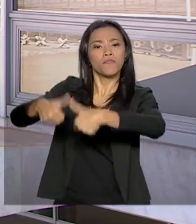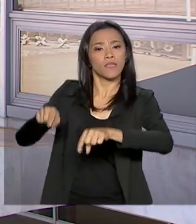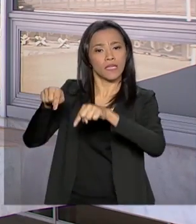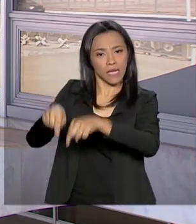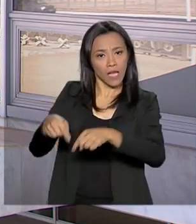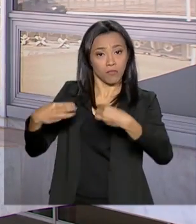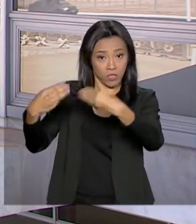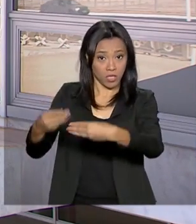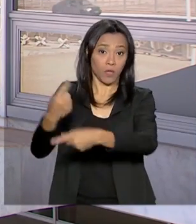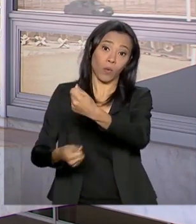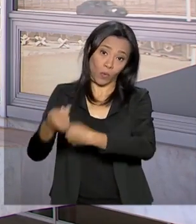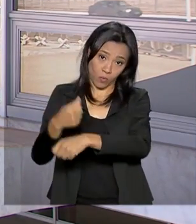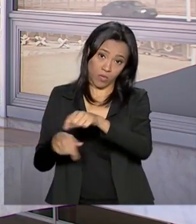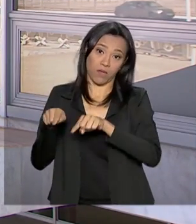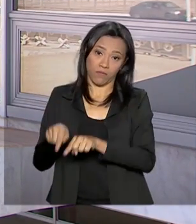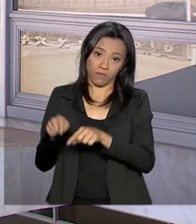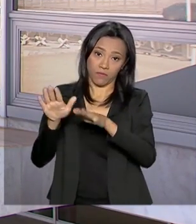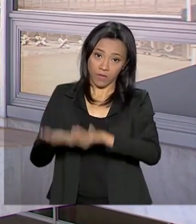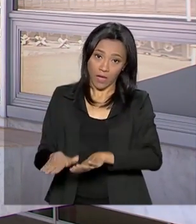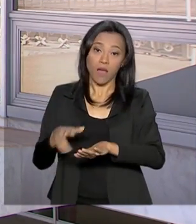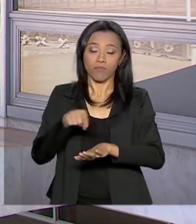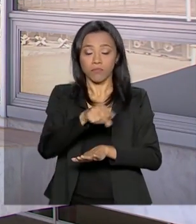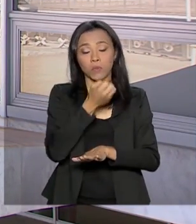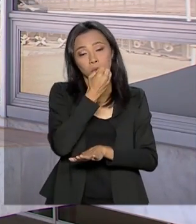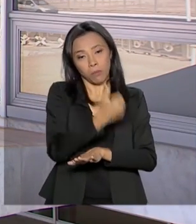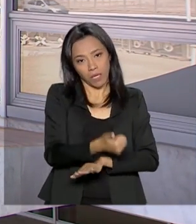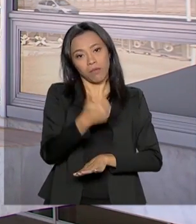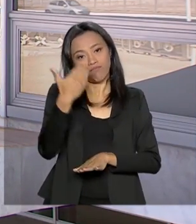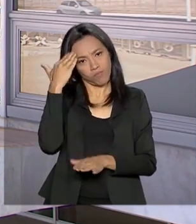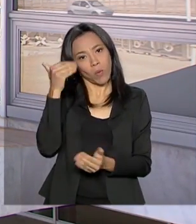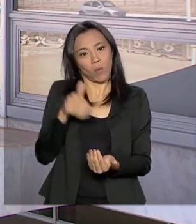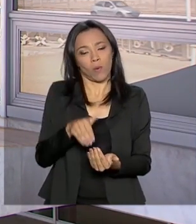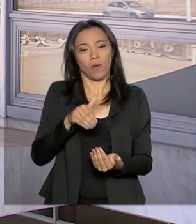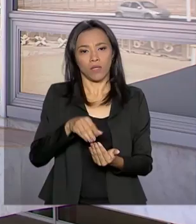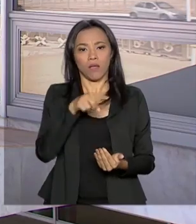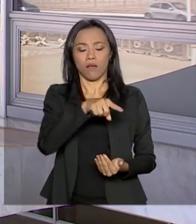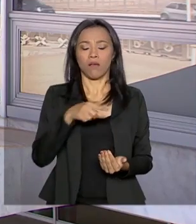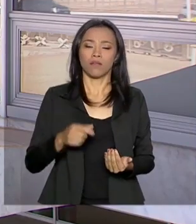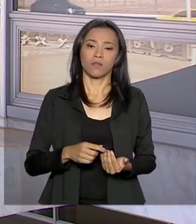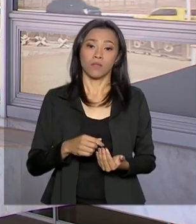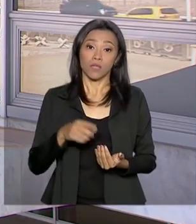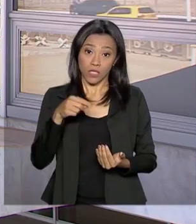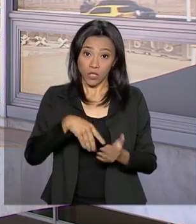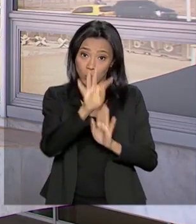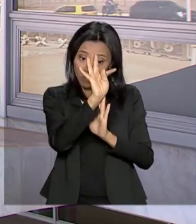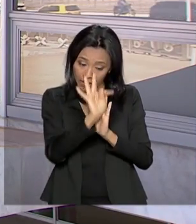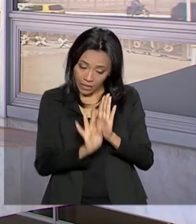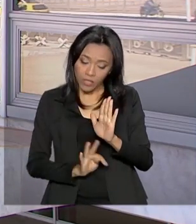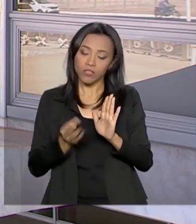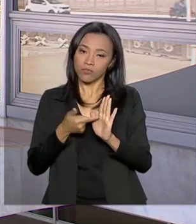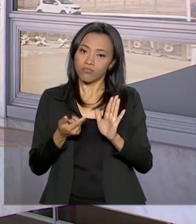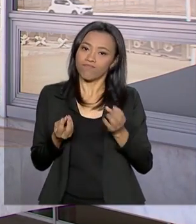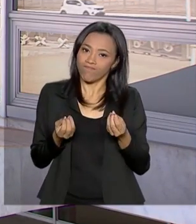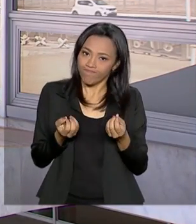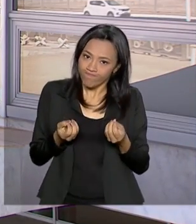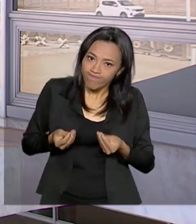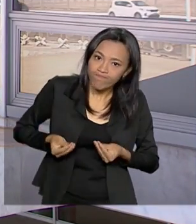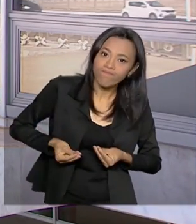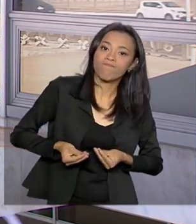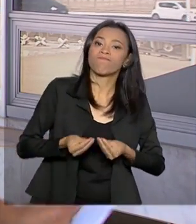texto que saiu da Câmara. Esse apelo foi atendido, não houve alteração, de modo que o texto saiu, então, para a sanção